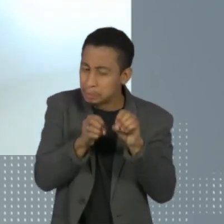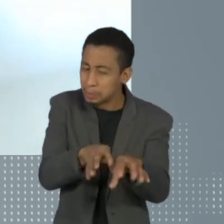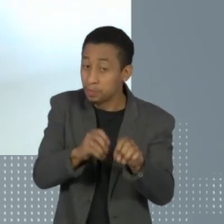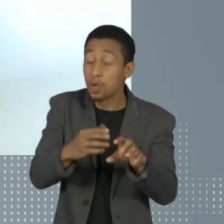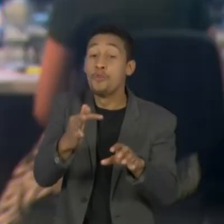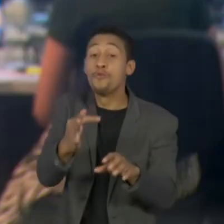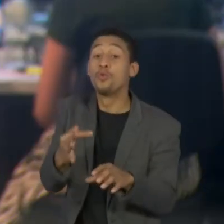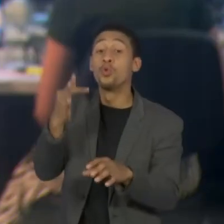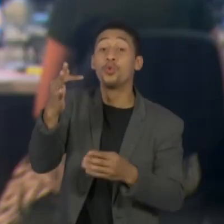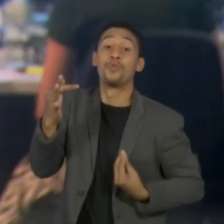vida para o futuro.